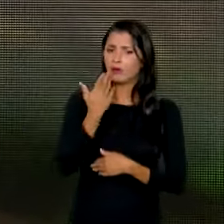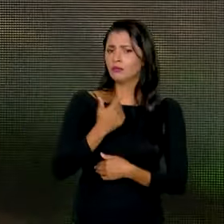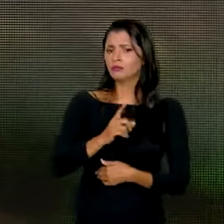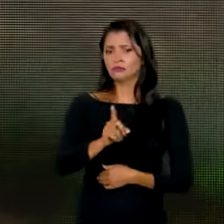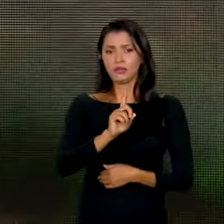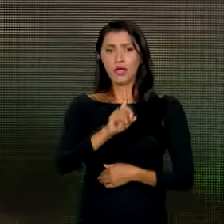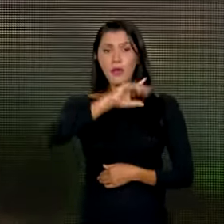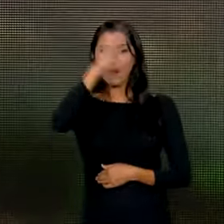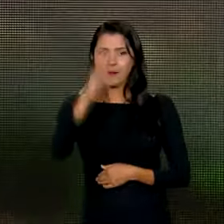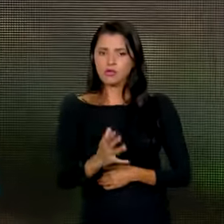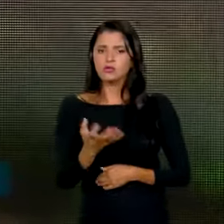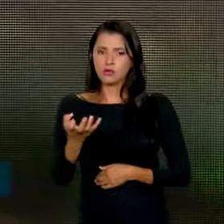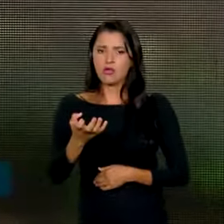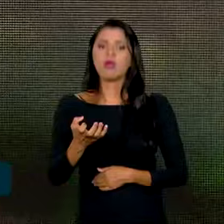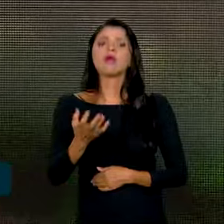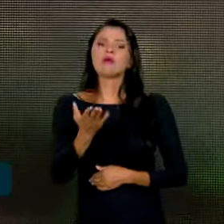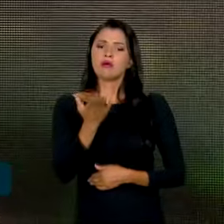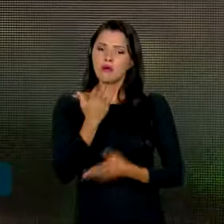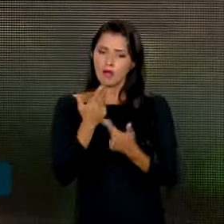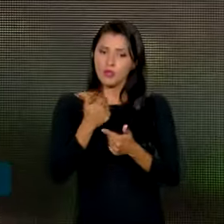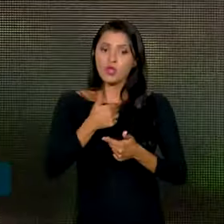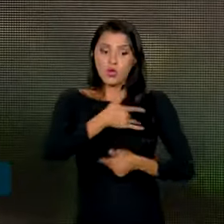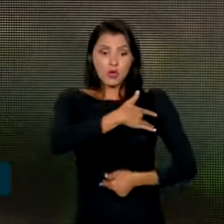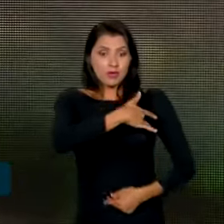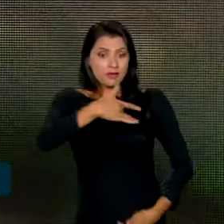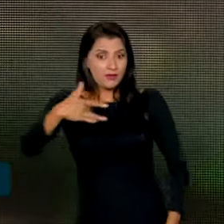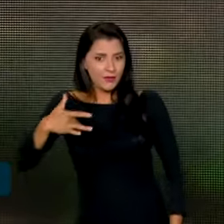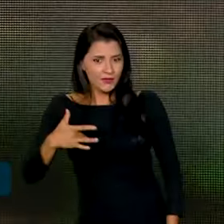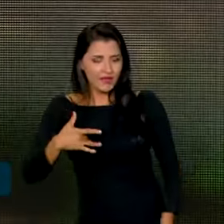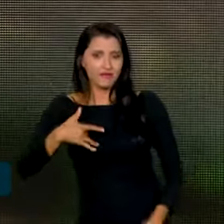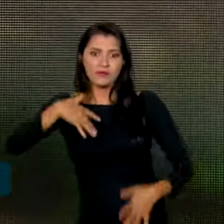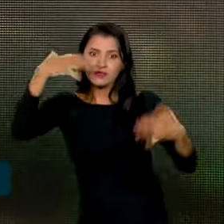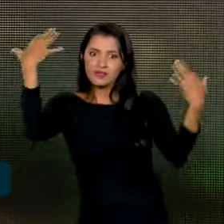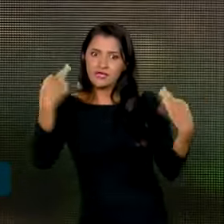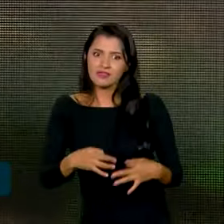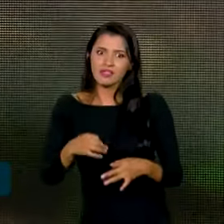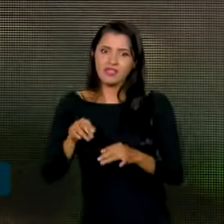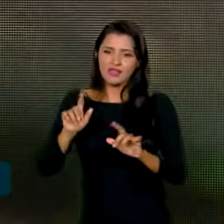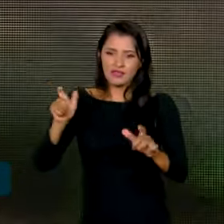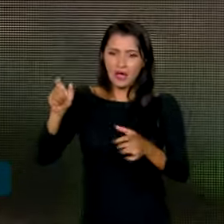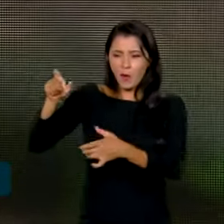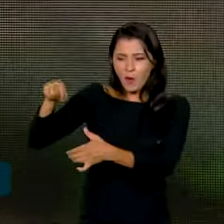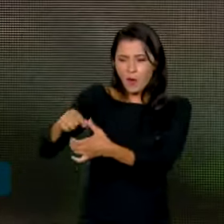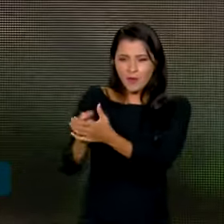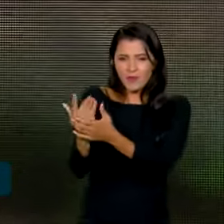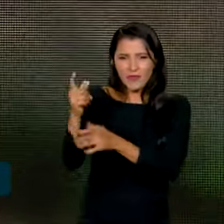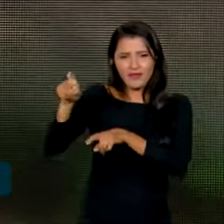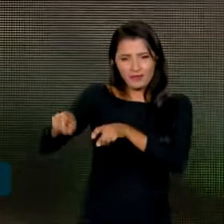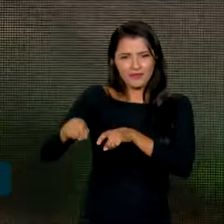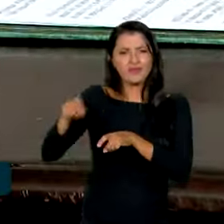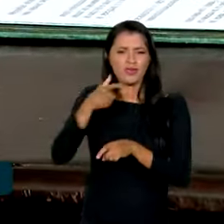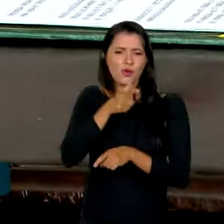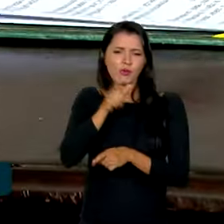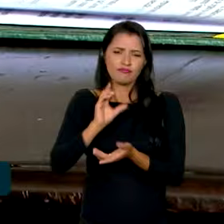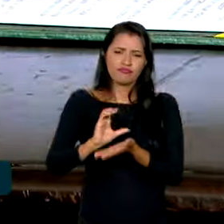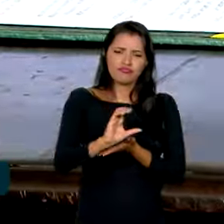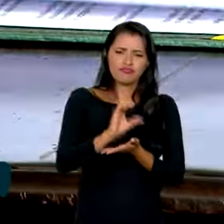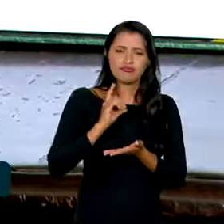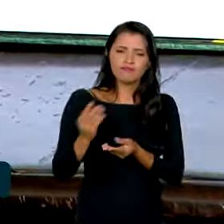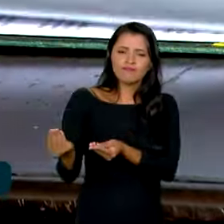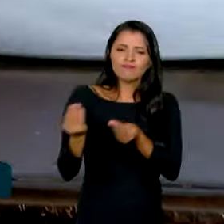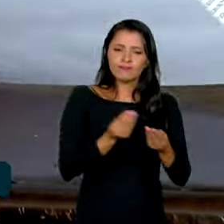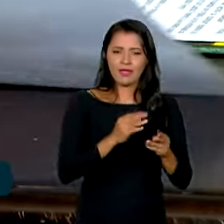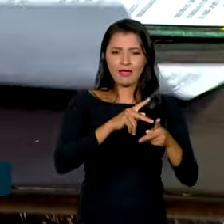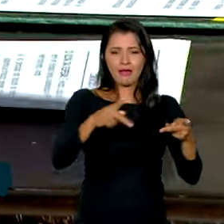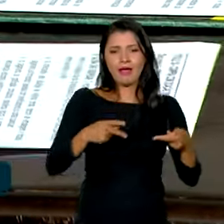alimento saudável. E com certeza são os pequenos que colocam alimento na mesa do povo brasileiro. Também foram liberados